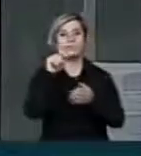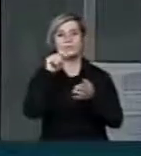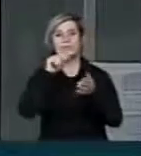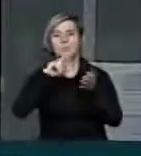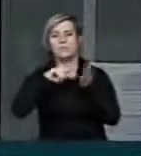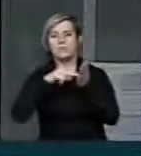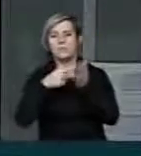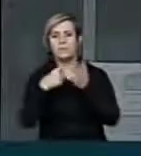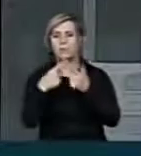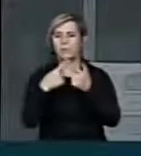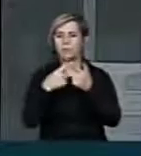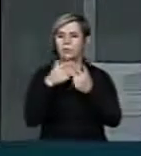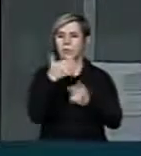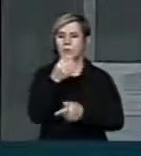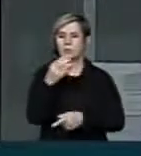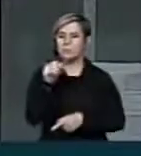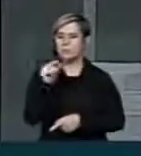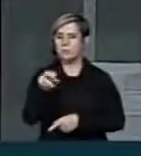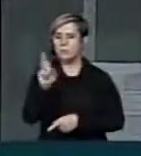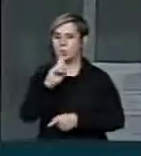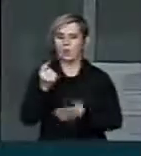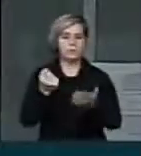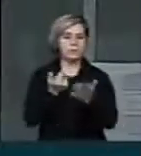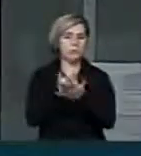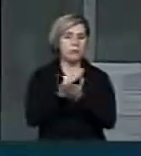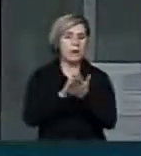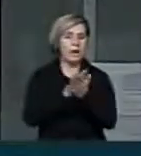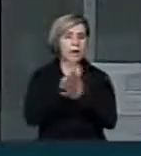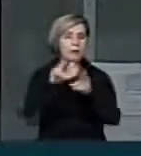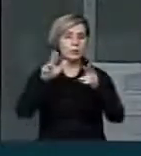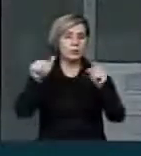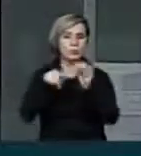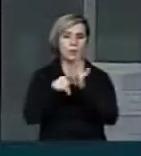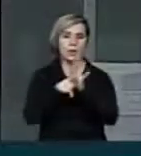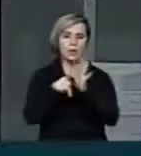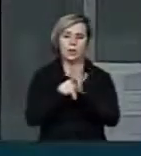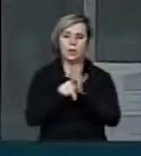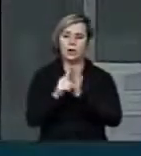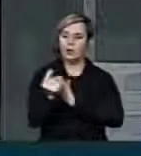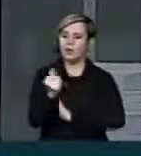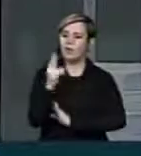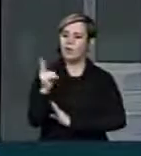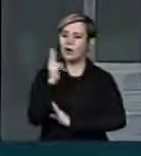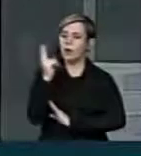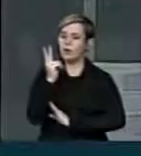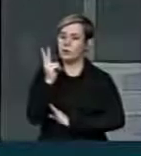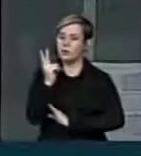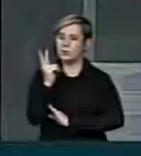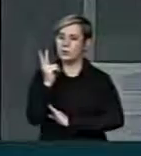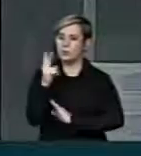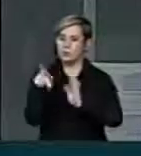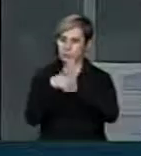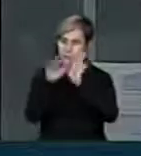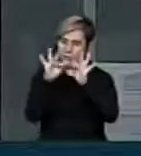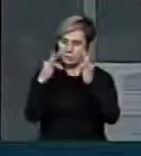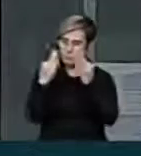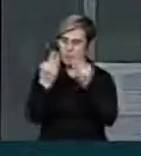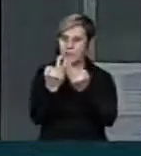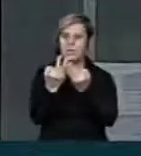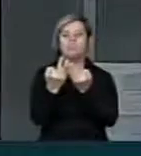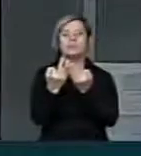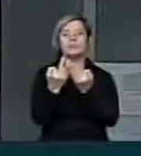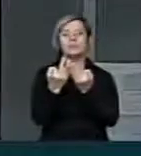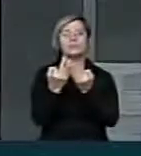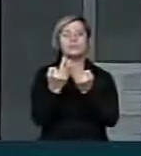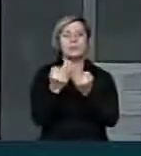pagará jamais o valor daquelas indenizações para aquelas famílias que perderam os seus